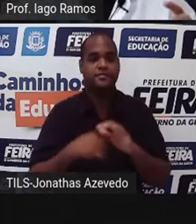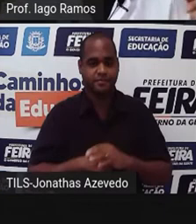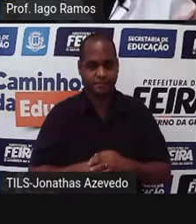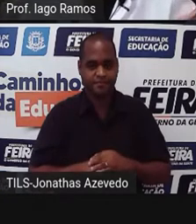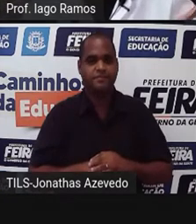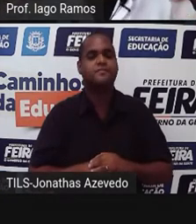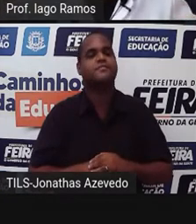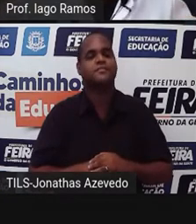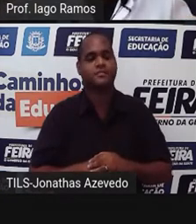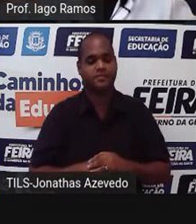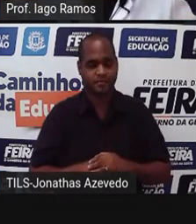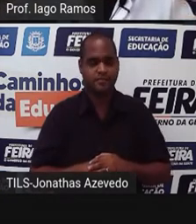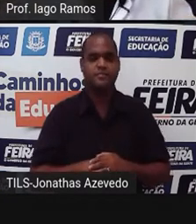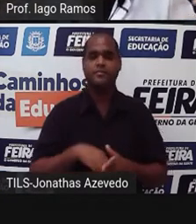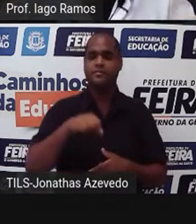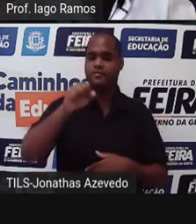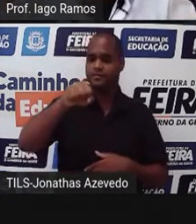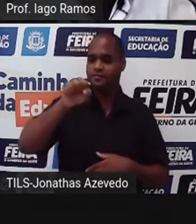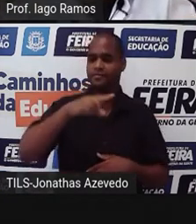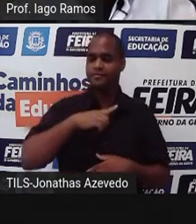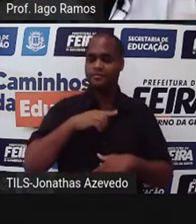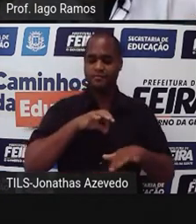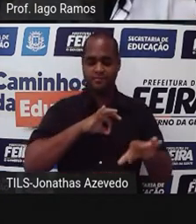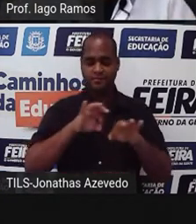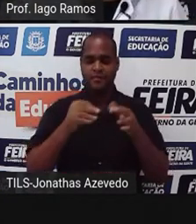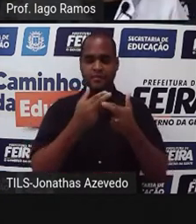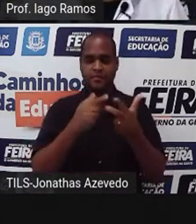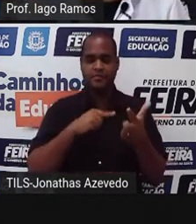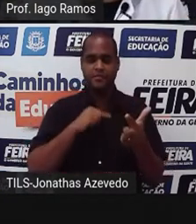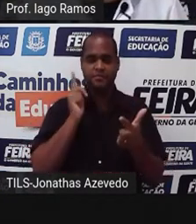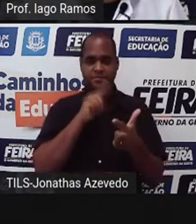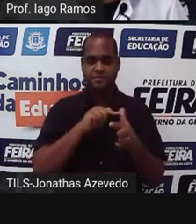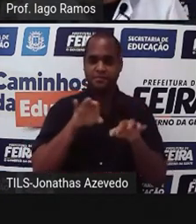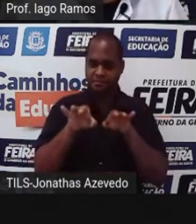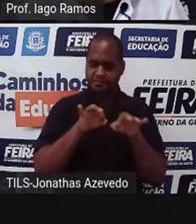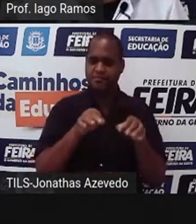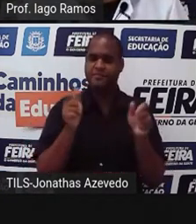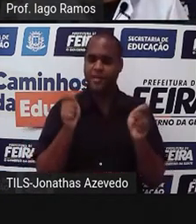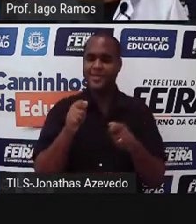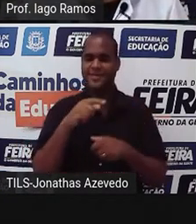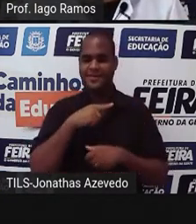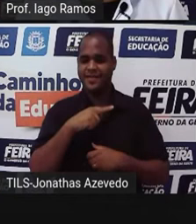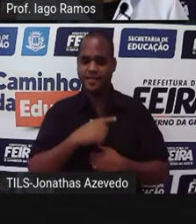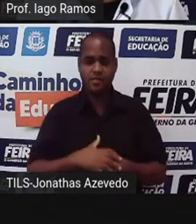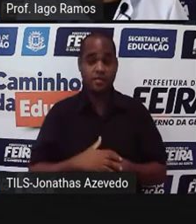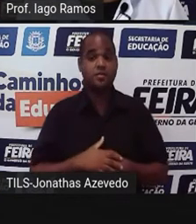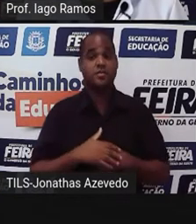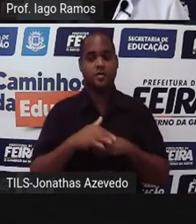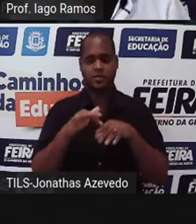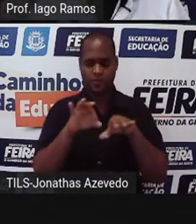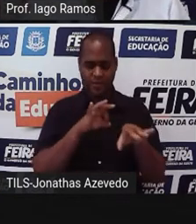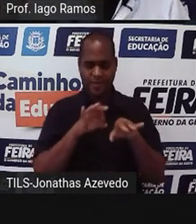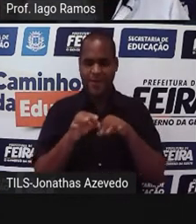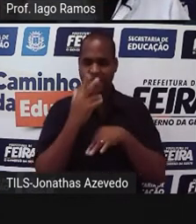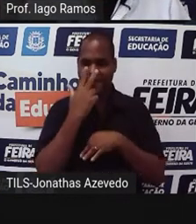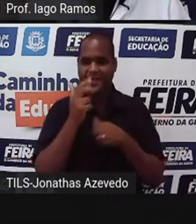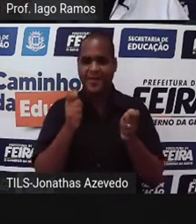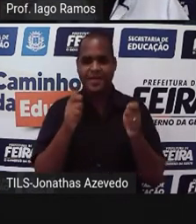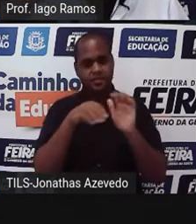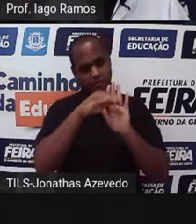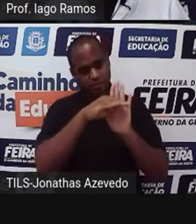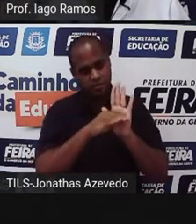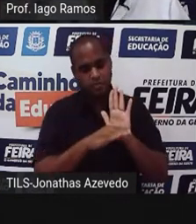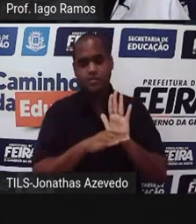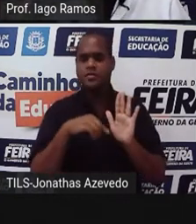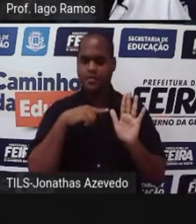Agora sim, né, a coisa parece estar mais organizada, né? Essa organização tá em forma de lista. Veja que tá